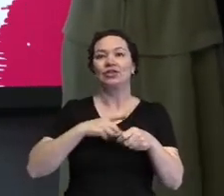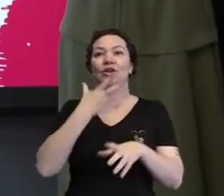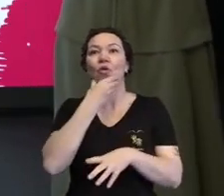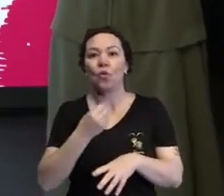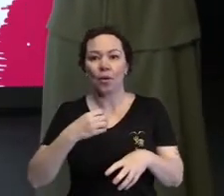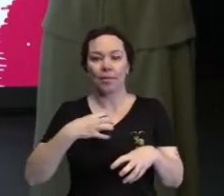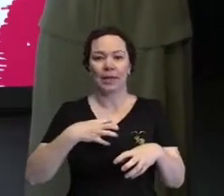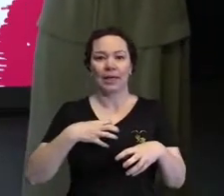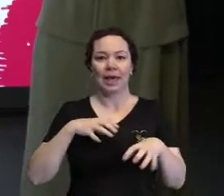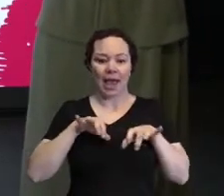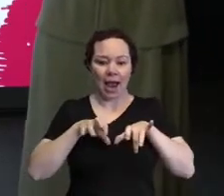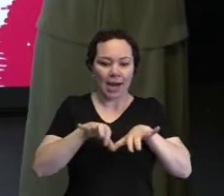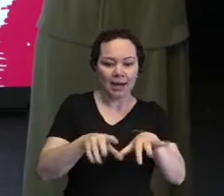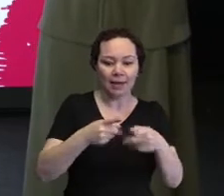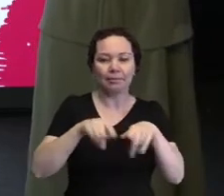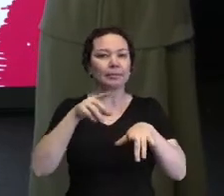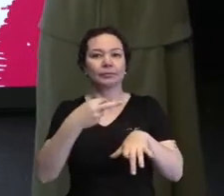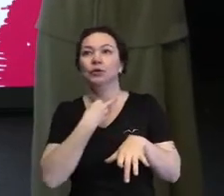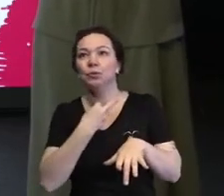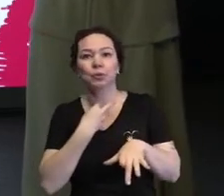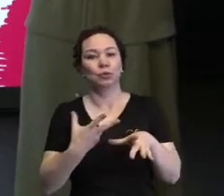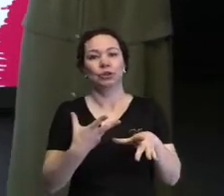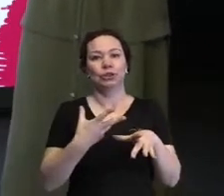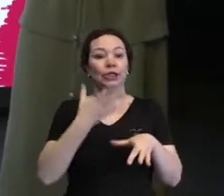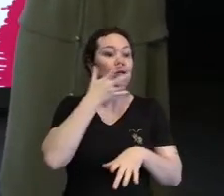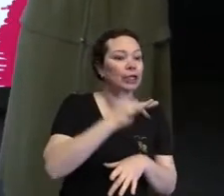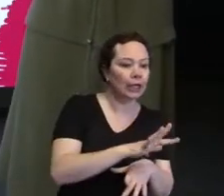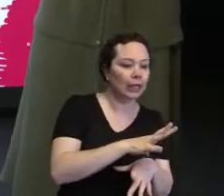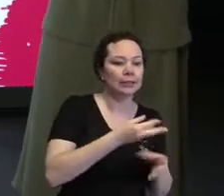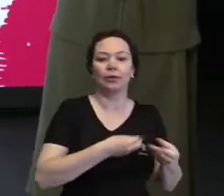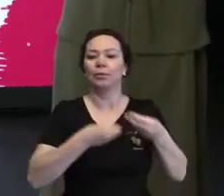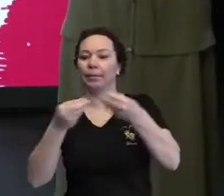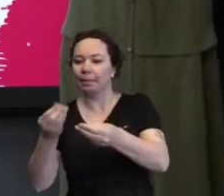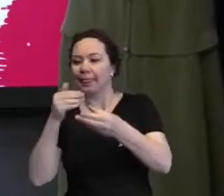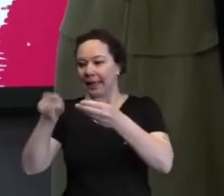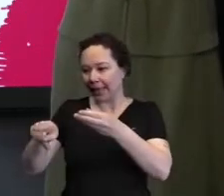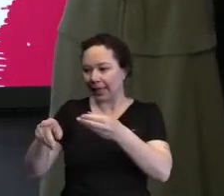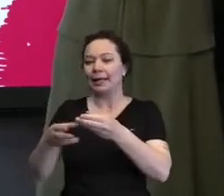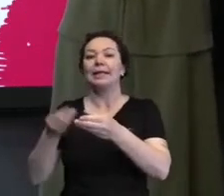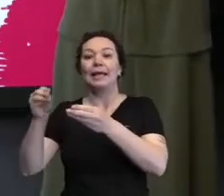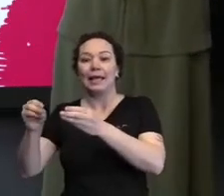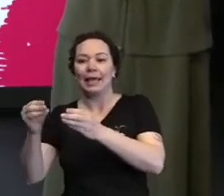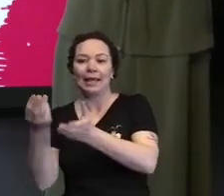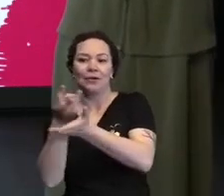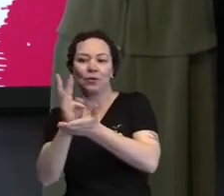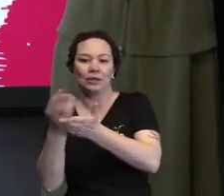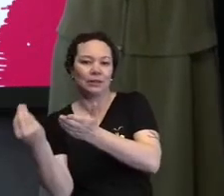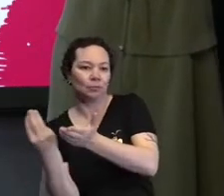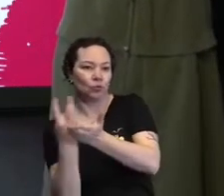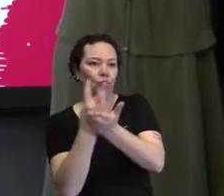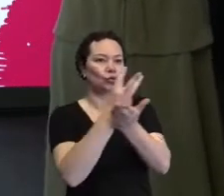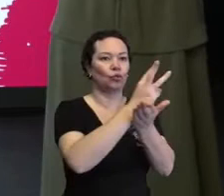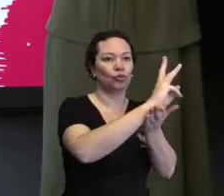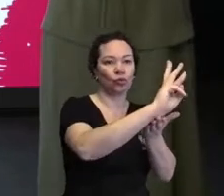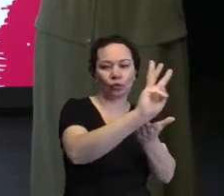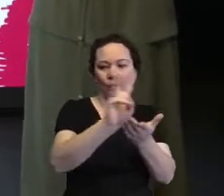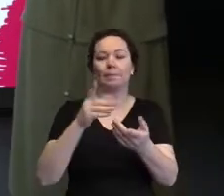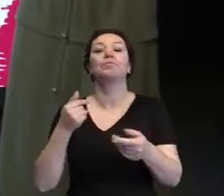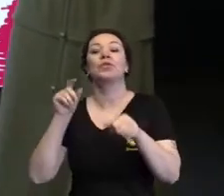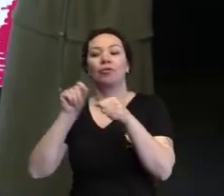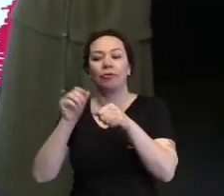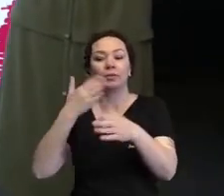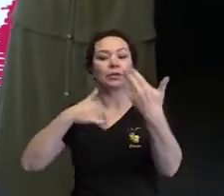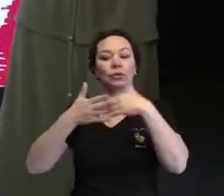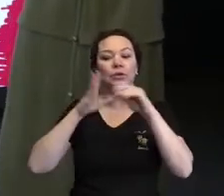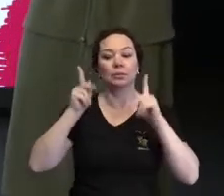podia estar infantilizado. Aí criei, gostei, mandei para ele convidar as pessoas por WhatsApp. No dia, manda o WhatsApp para todo